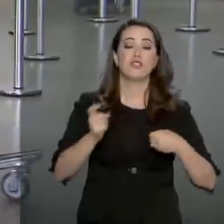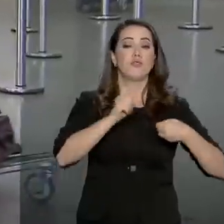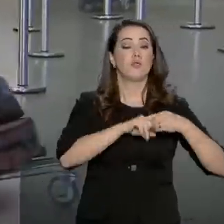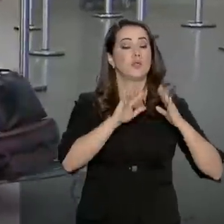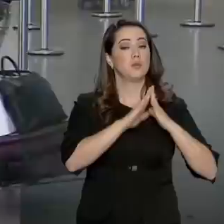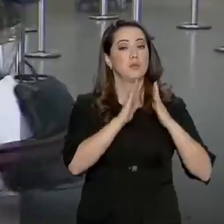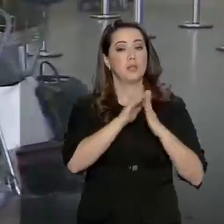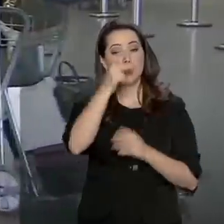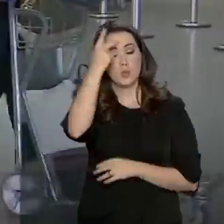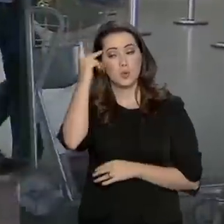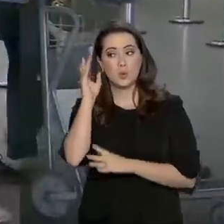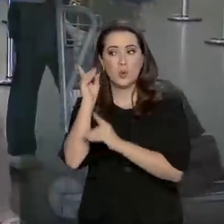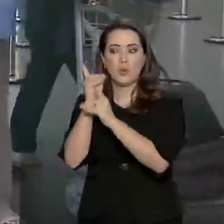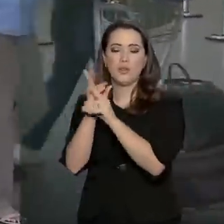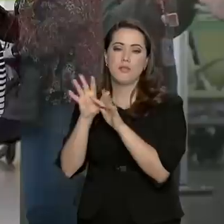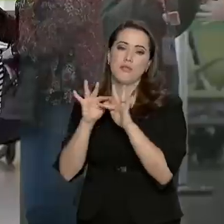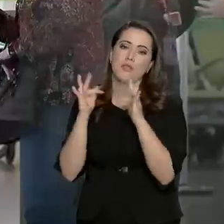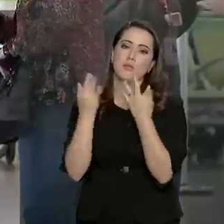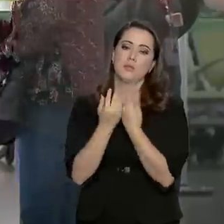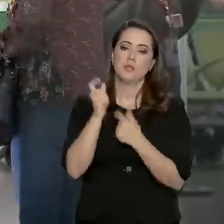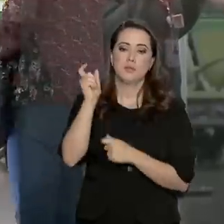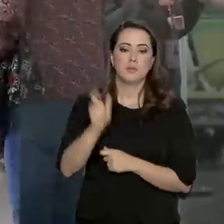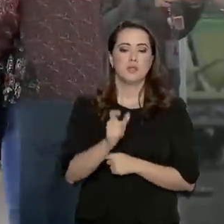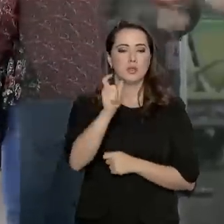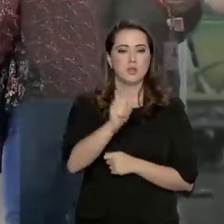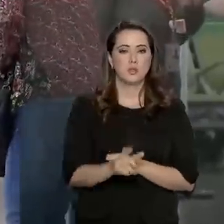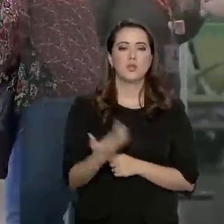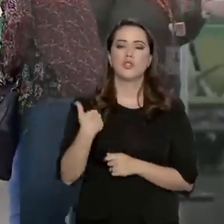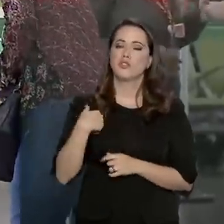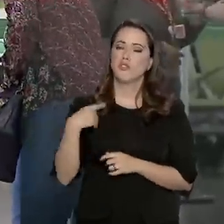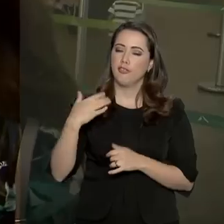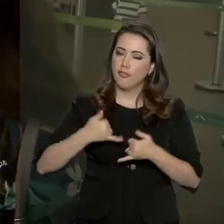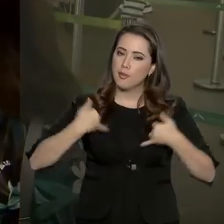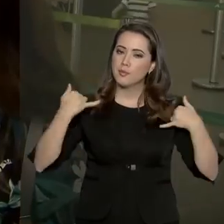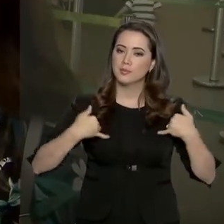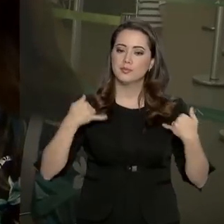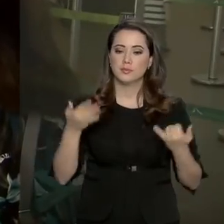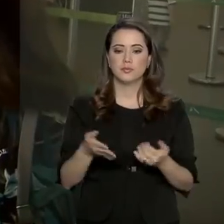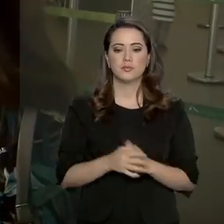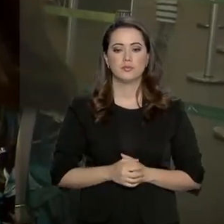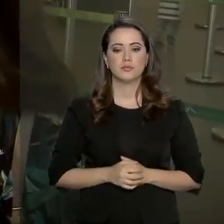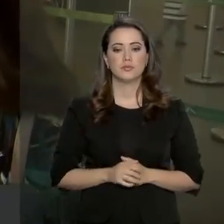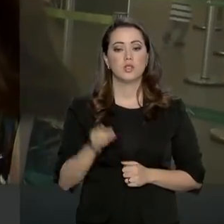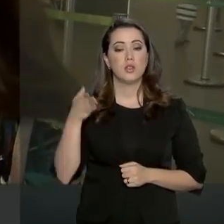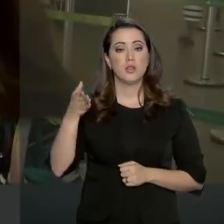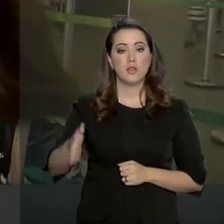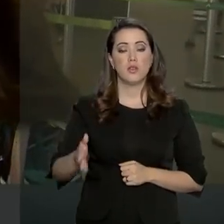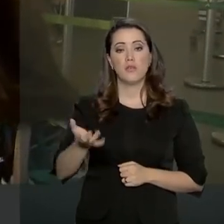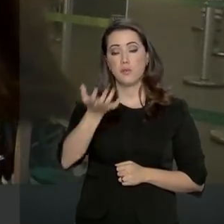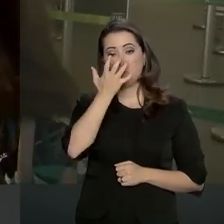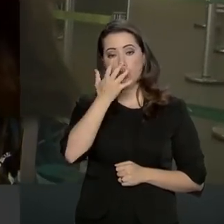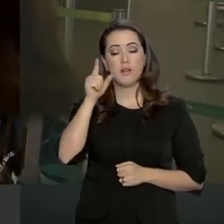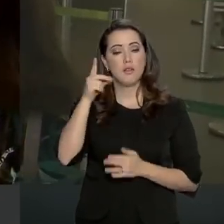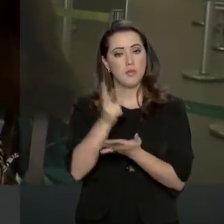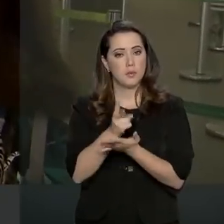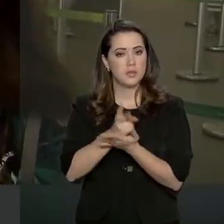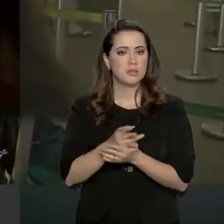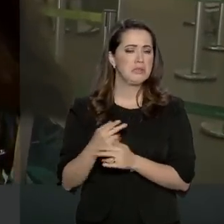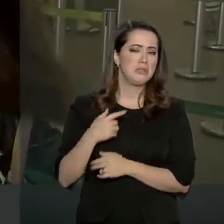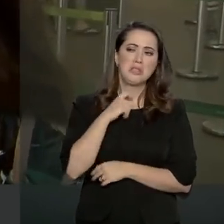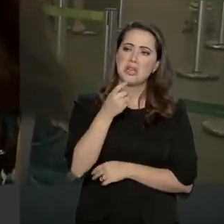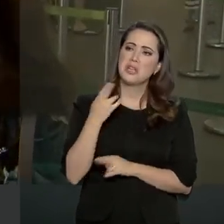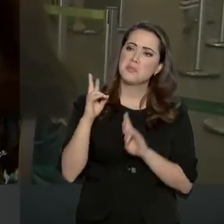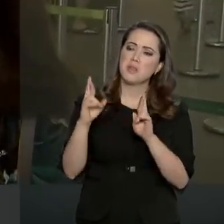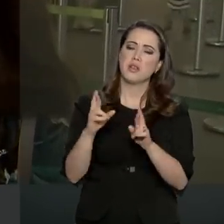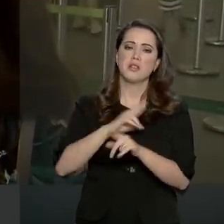Tem quem veio encontrar a família, quem veio curtir a folia. Eu vim pro carnaval mesmo, achei legal, porque ninguém espera carnaval de Brasília